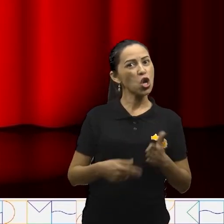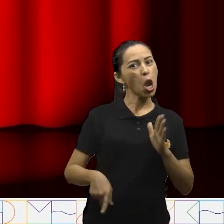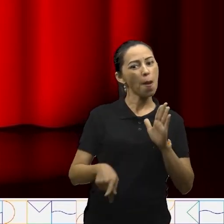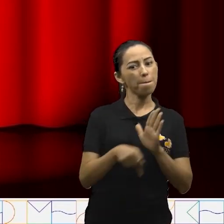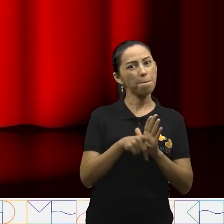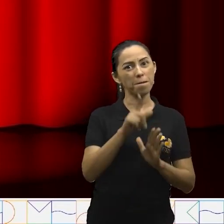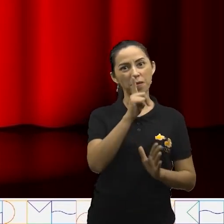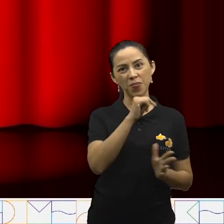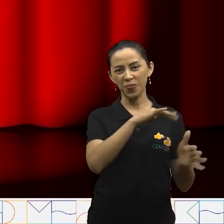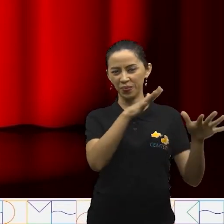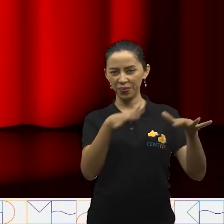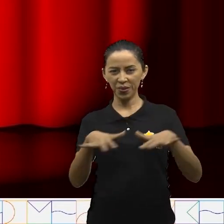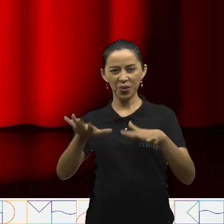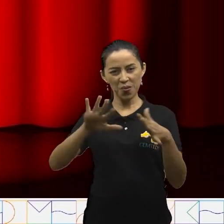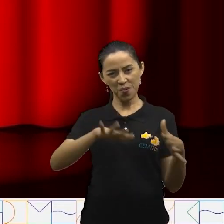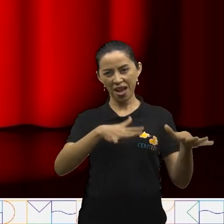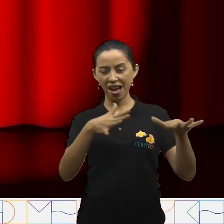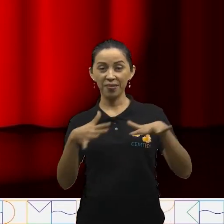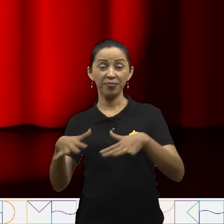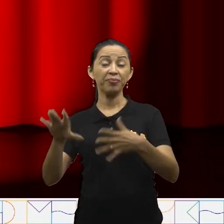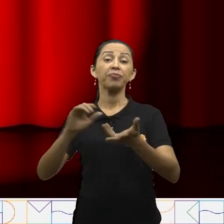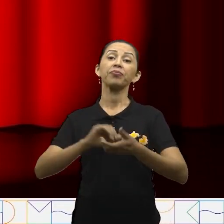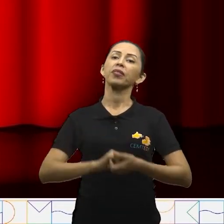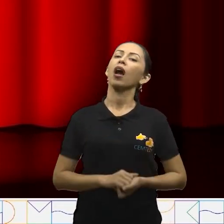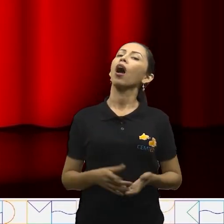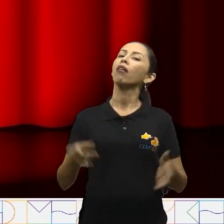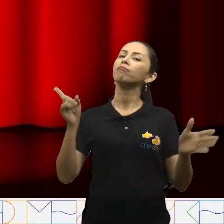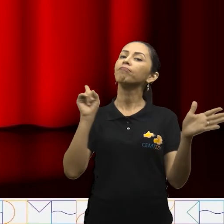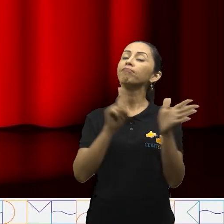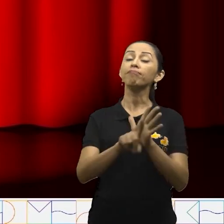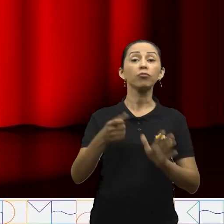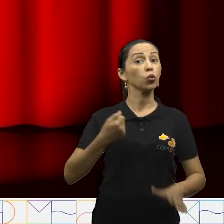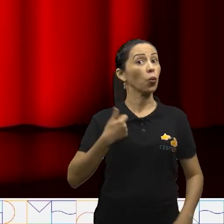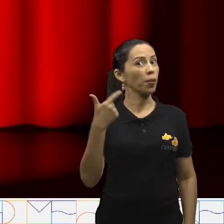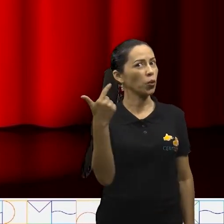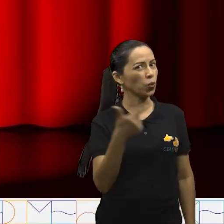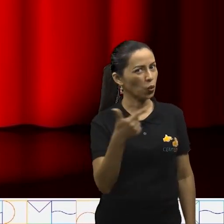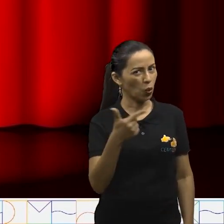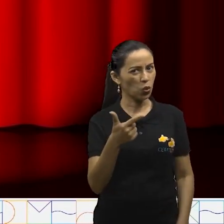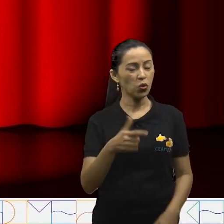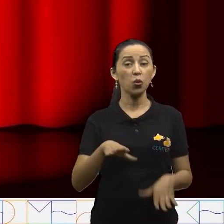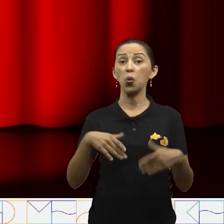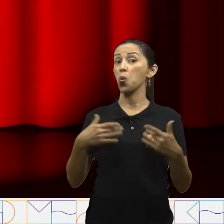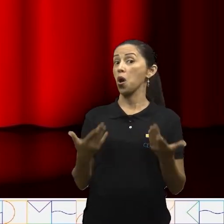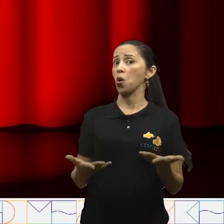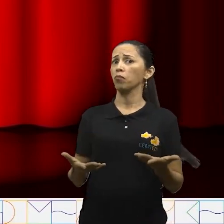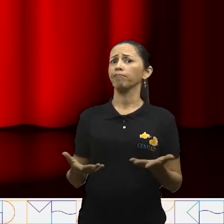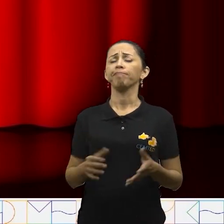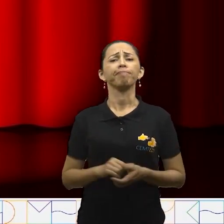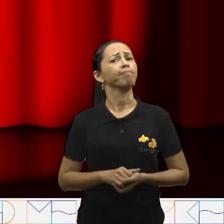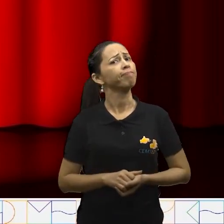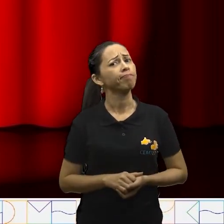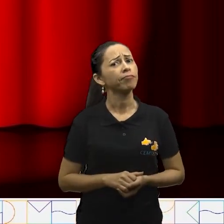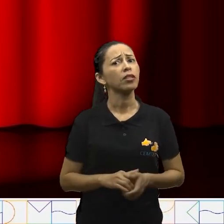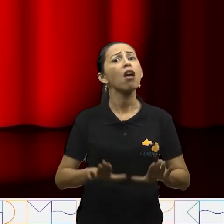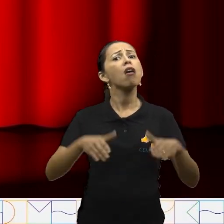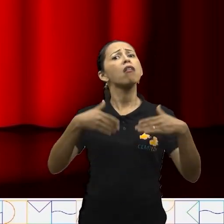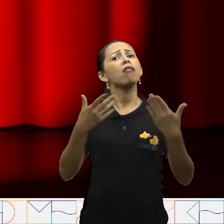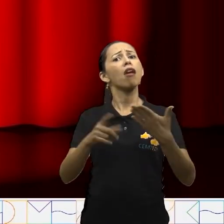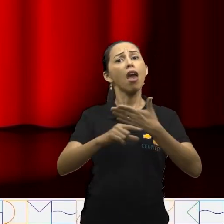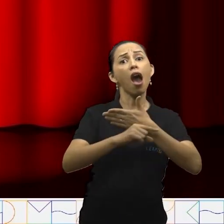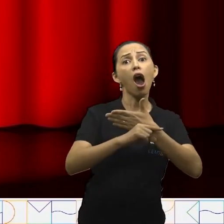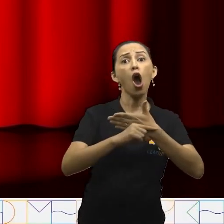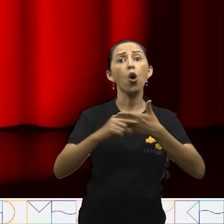Mar. Vamos agora para a pergunta número 2. E ela é... Quem é a autora da